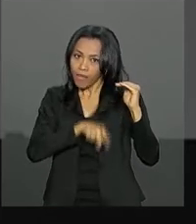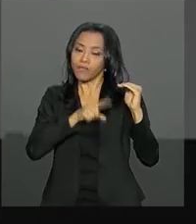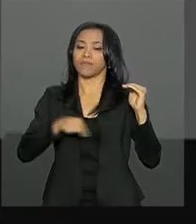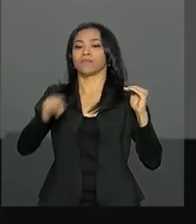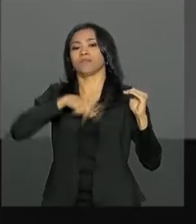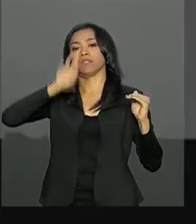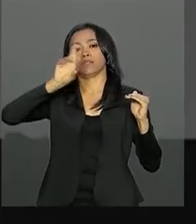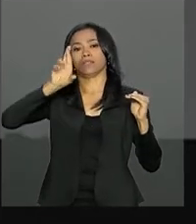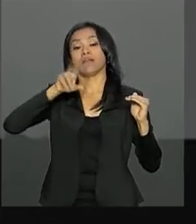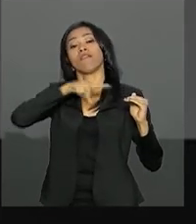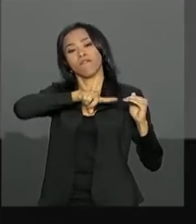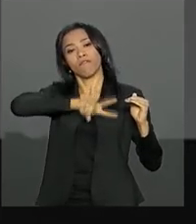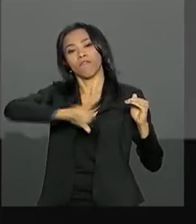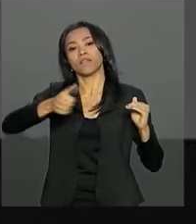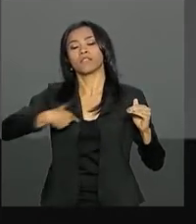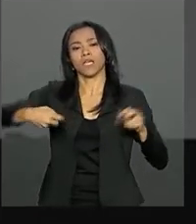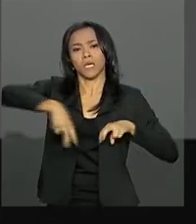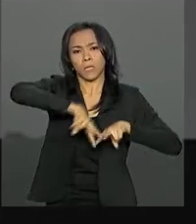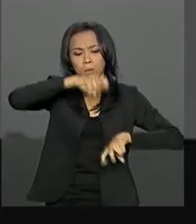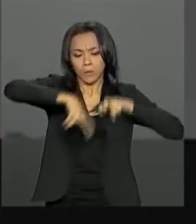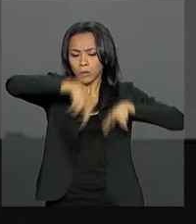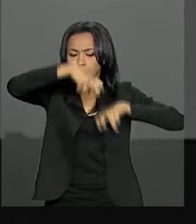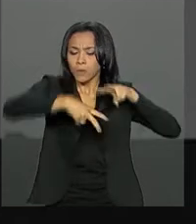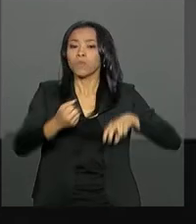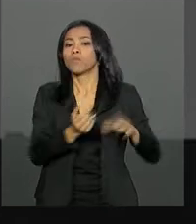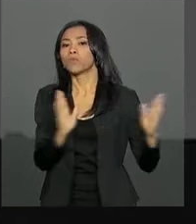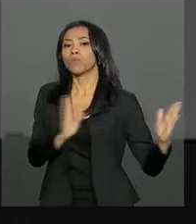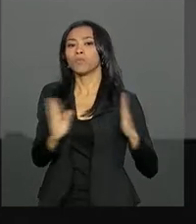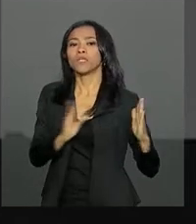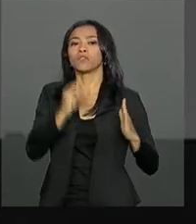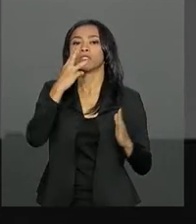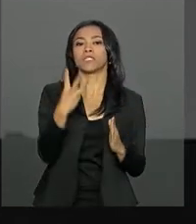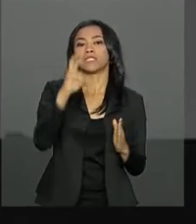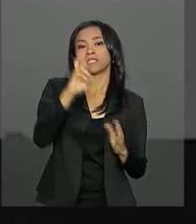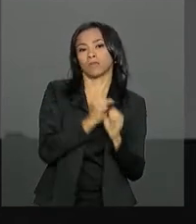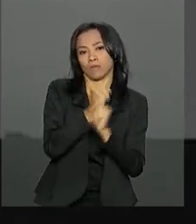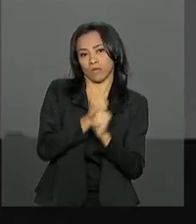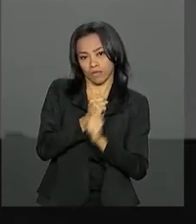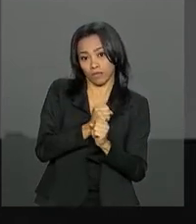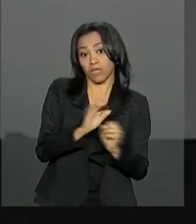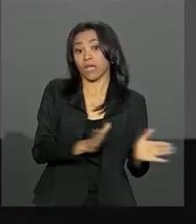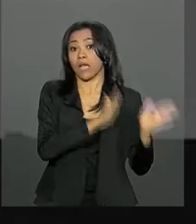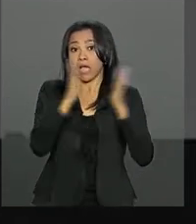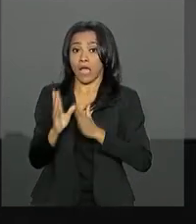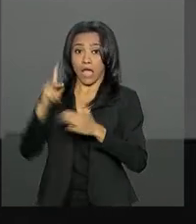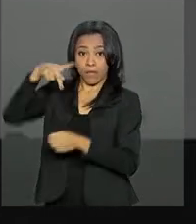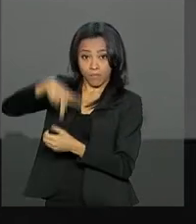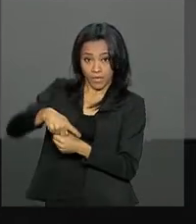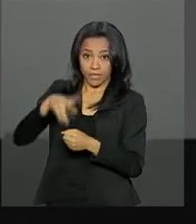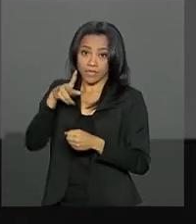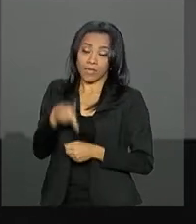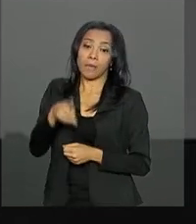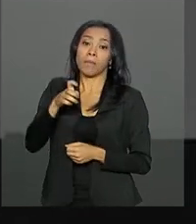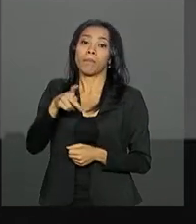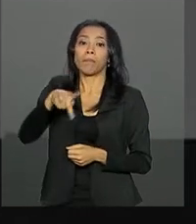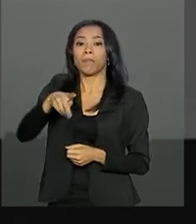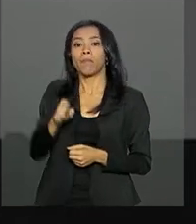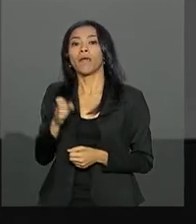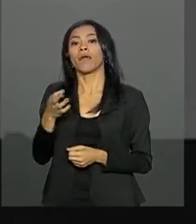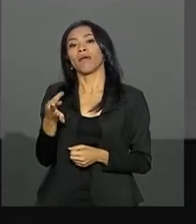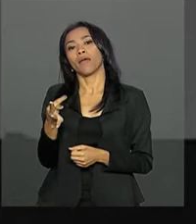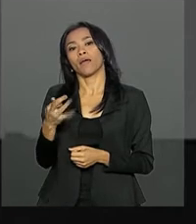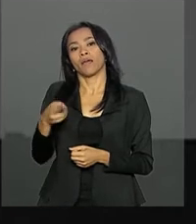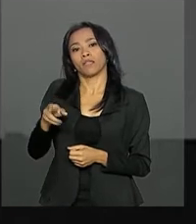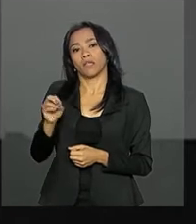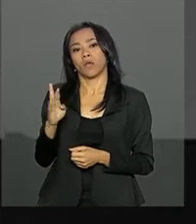Verde. Vão ser explorados por 35 anos. A Petrobras pode liderar o consórcio ou participar dele.